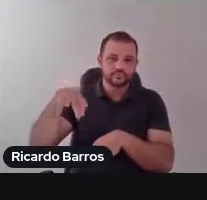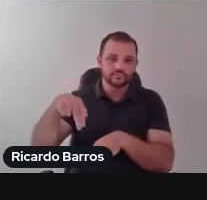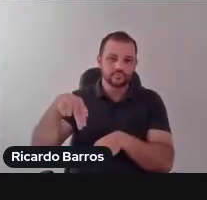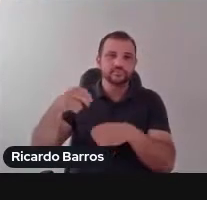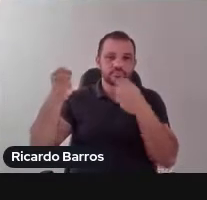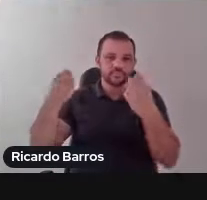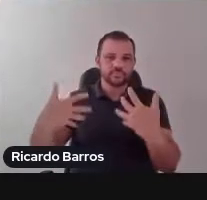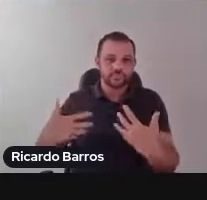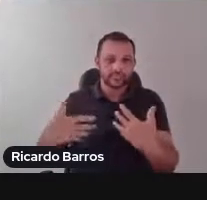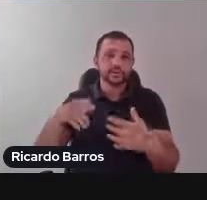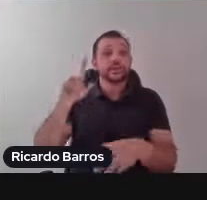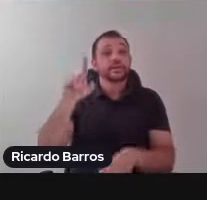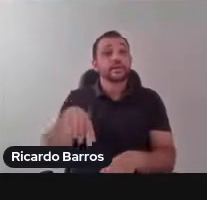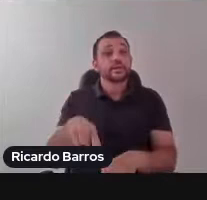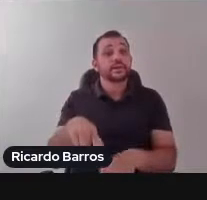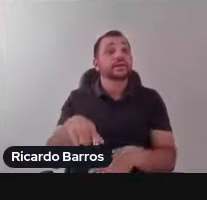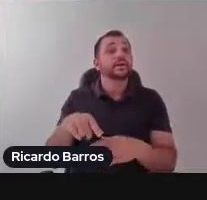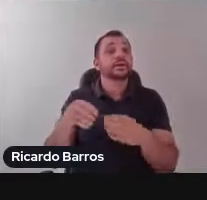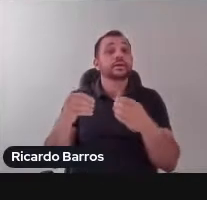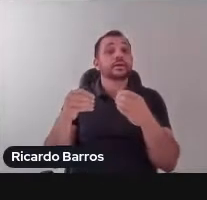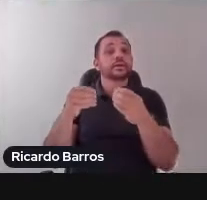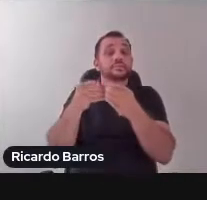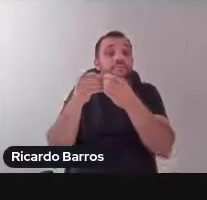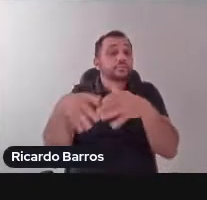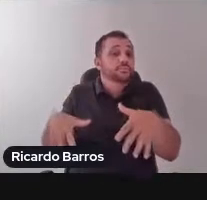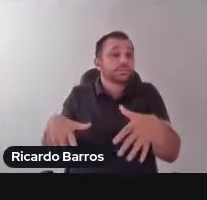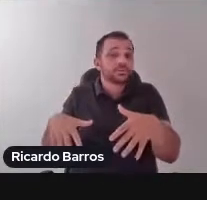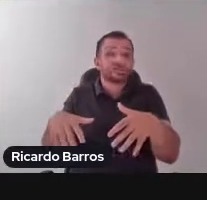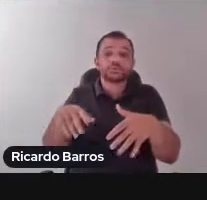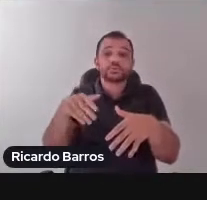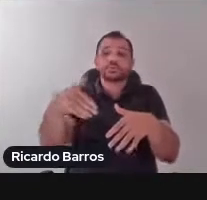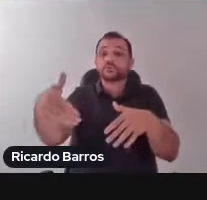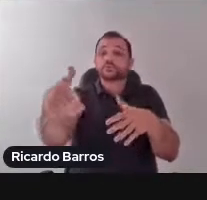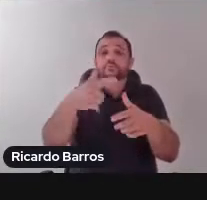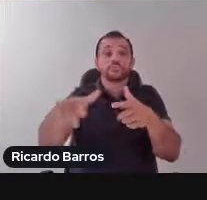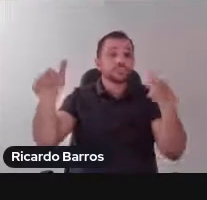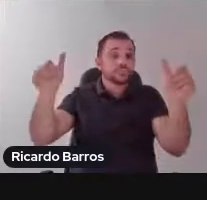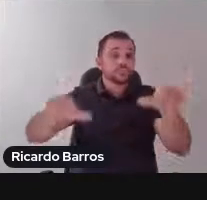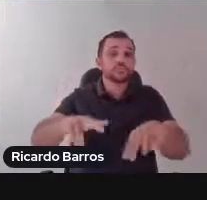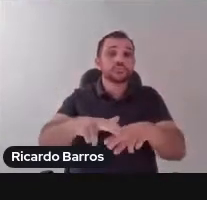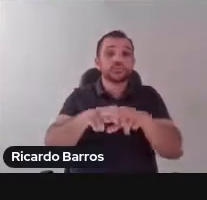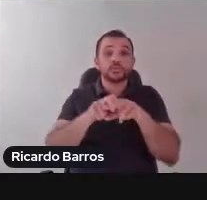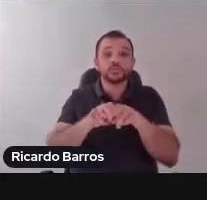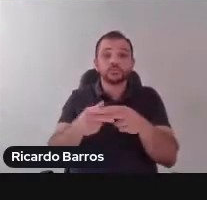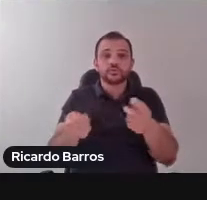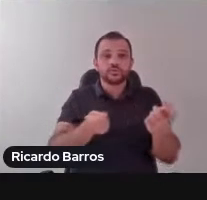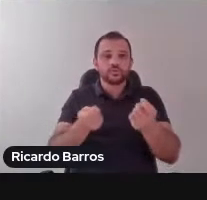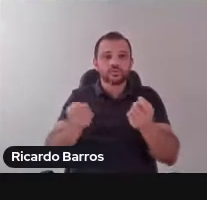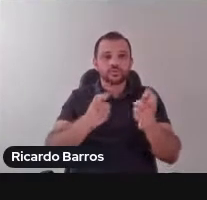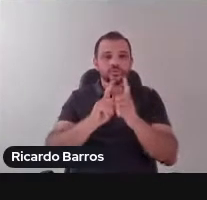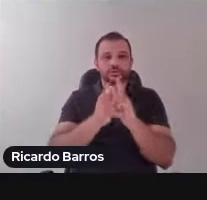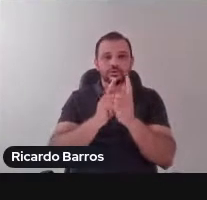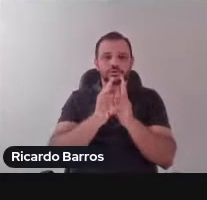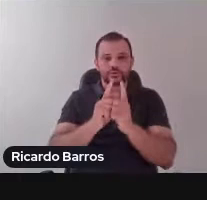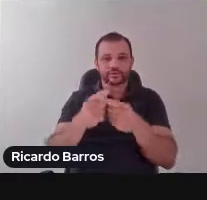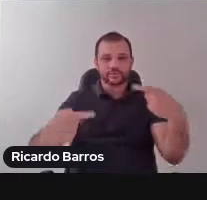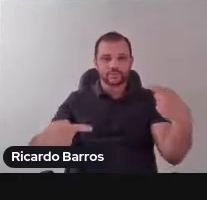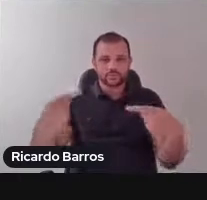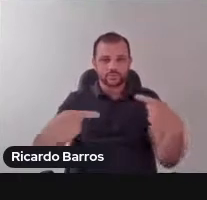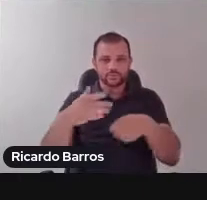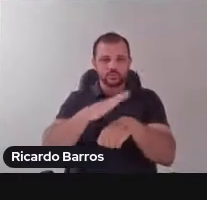anunciadas. Porque eles escapam do controle, do gerenciamento de conflitos que os Estados poderiam ter.